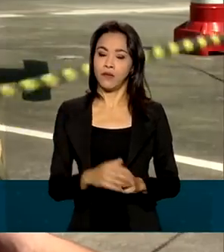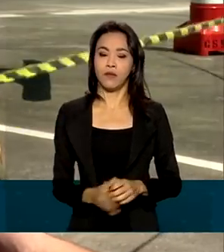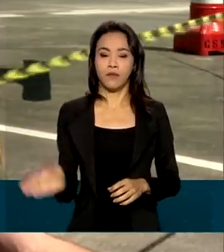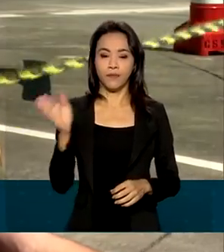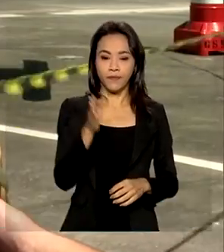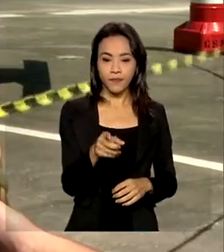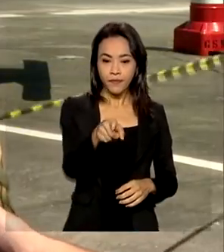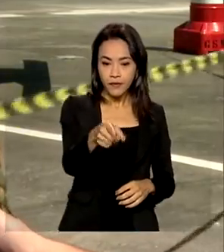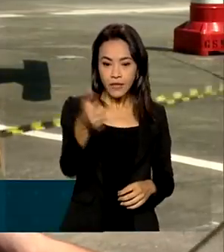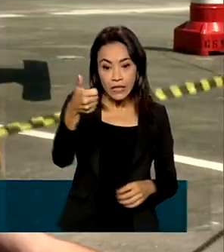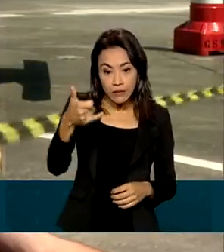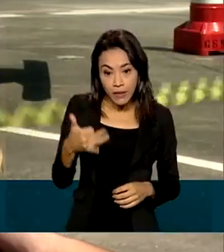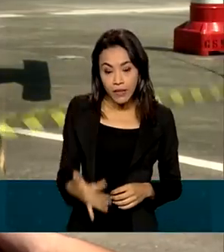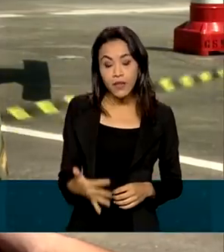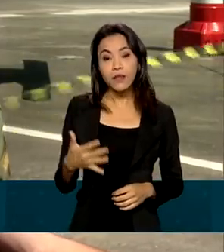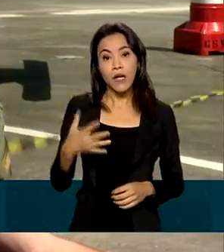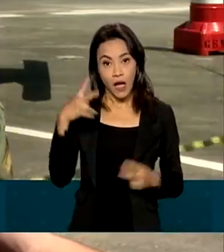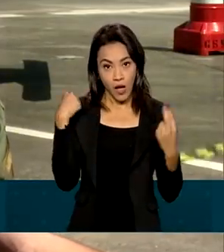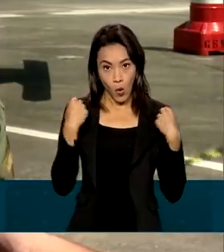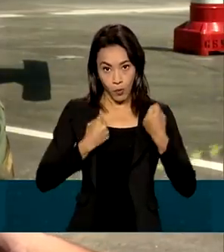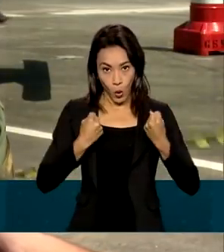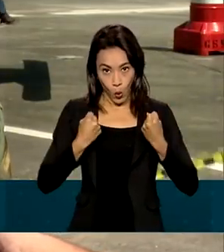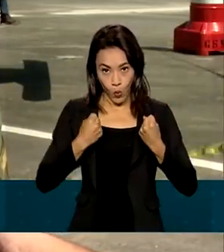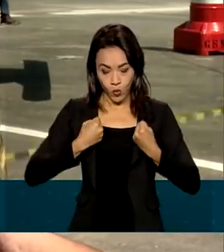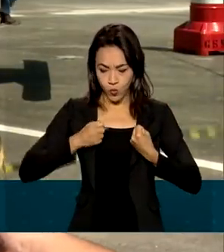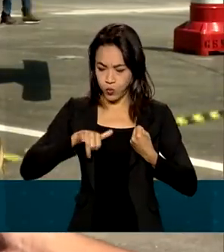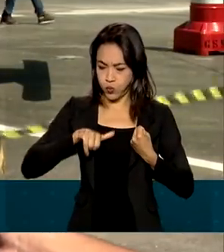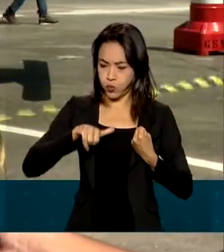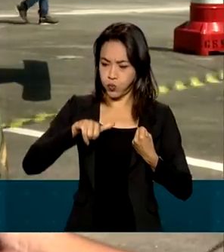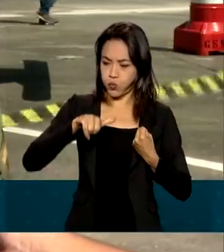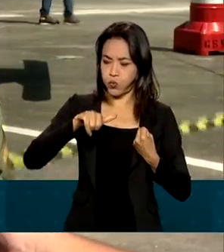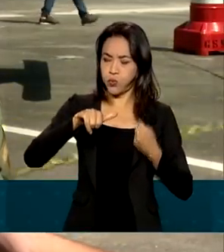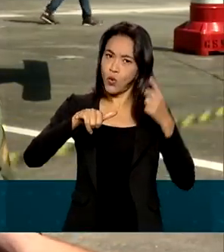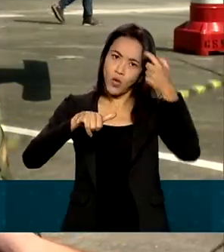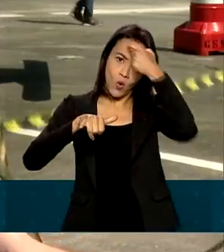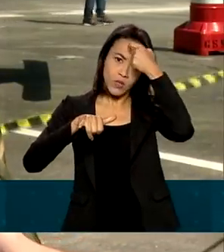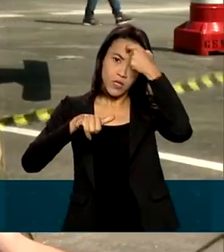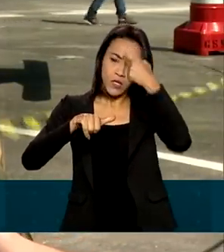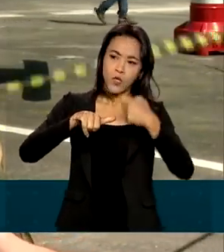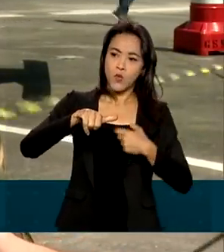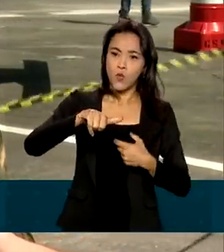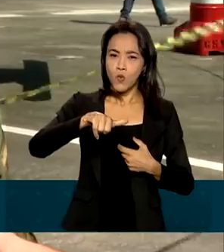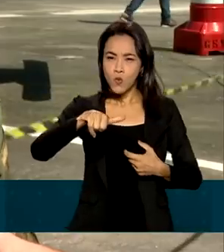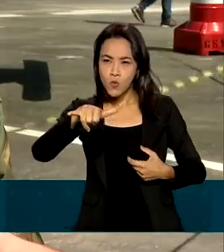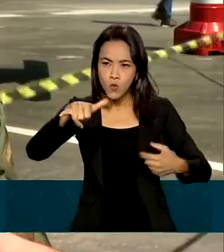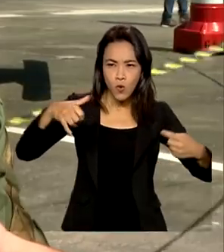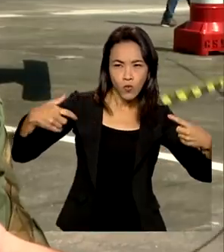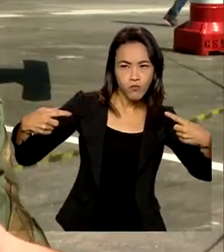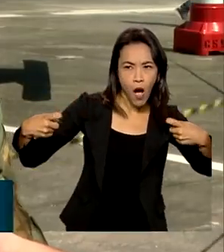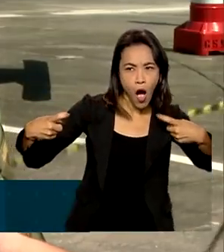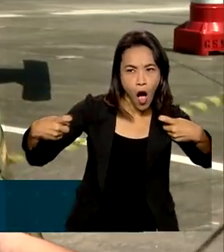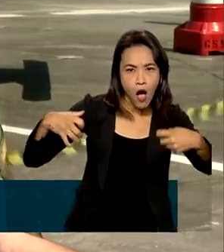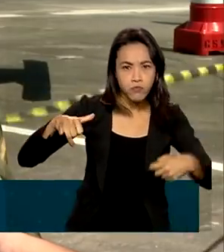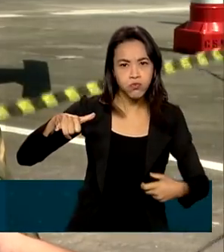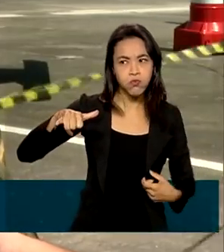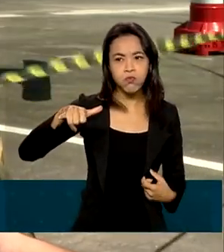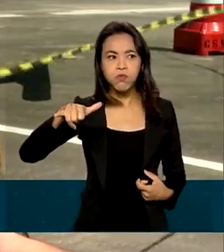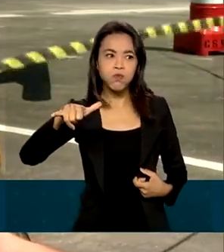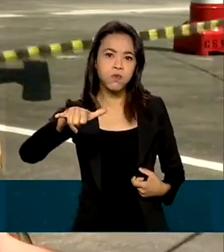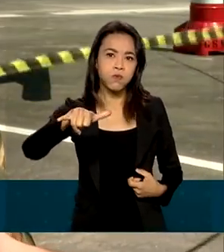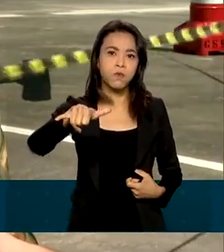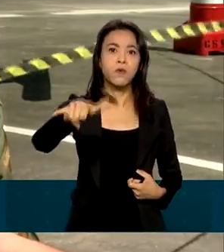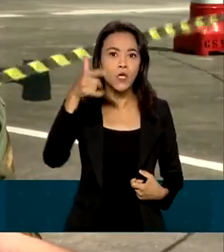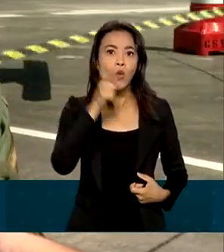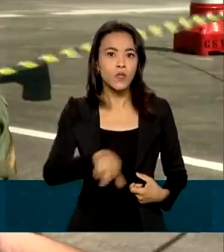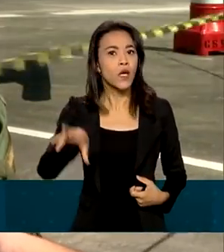com que o piloto tenha a maior consciência situacional quando numa situação de combate. E com isso ele consegue empregar os seus